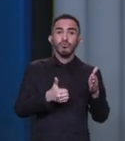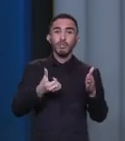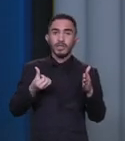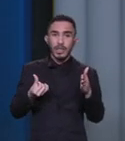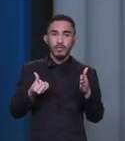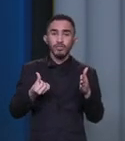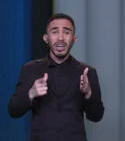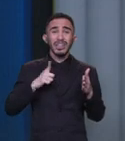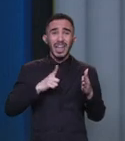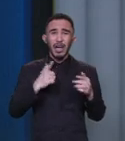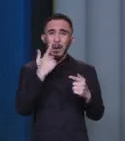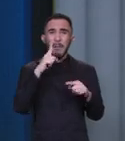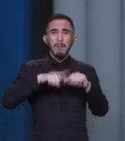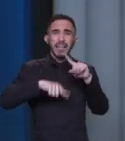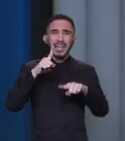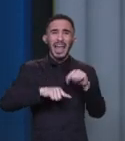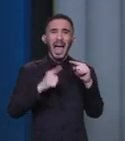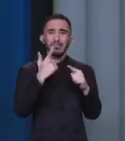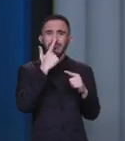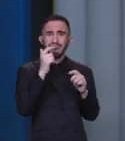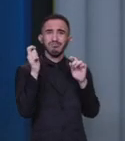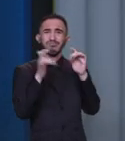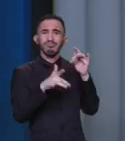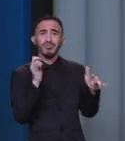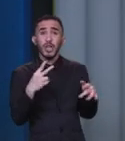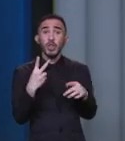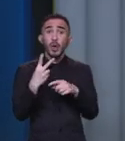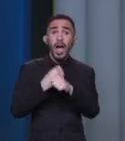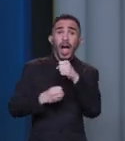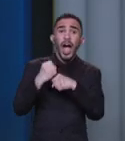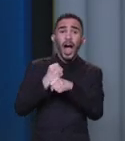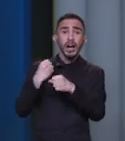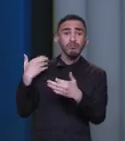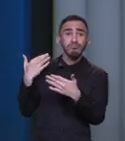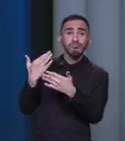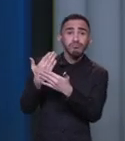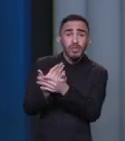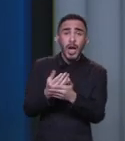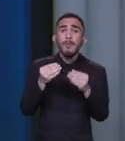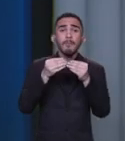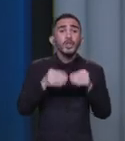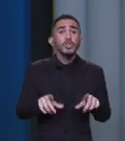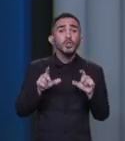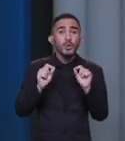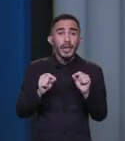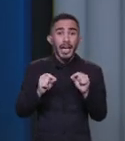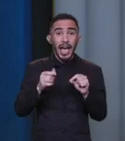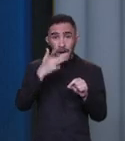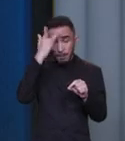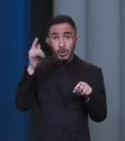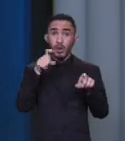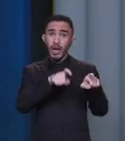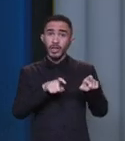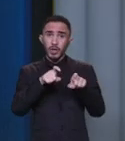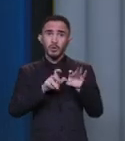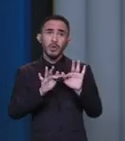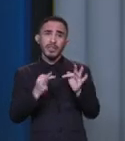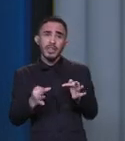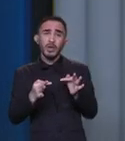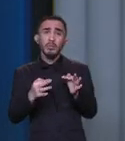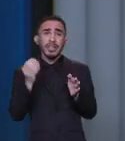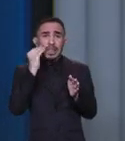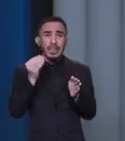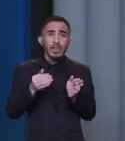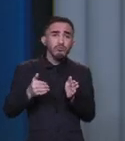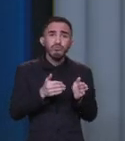gente, no meio da rua, há dois anos, comprometendo o escoamento da produção do pequeno agricultor da região serrana